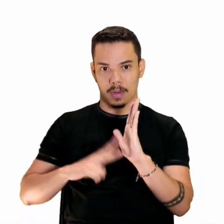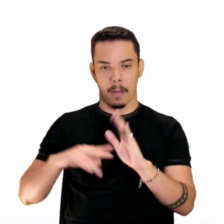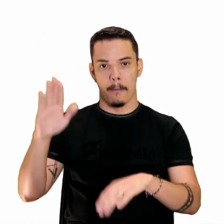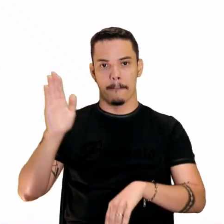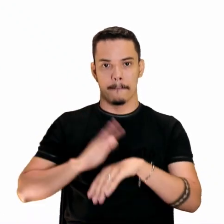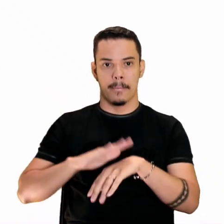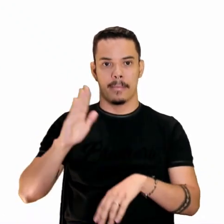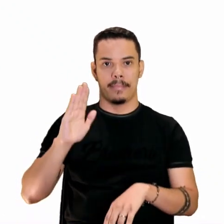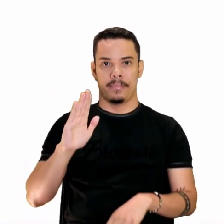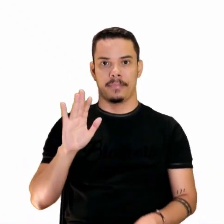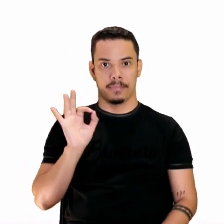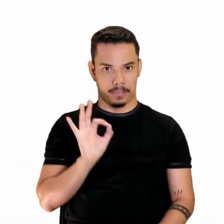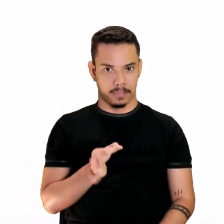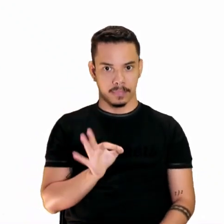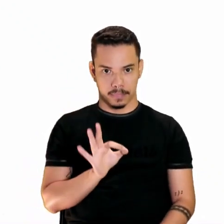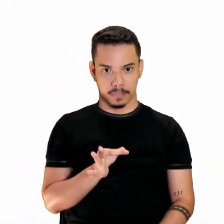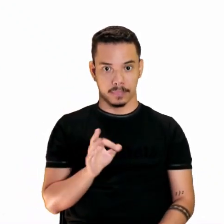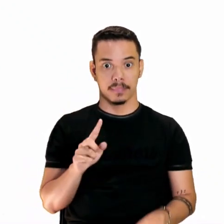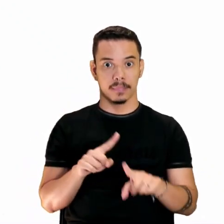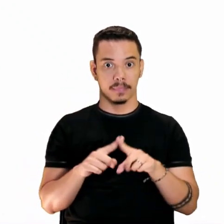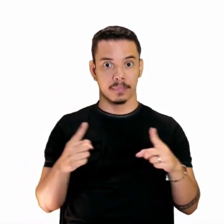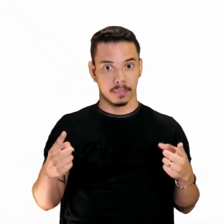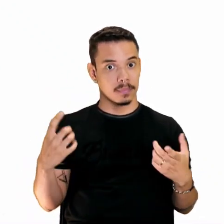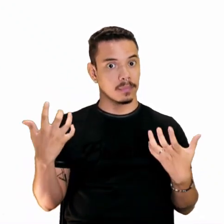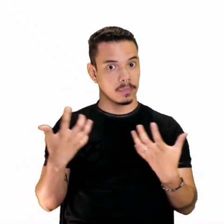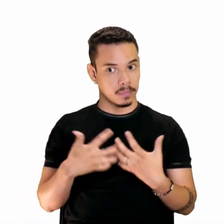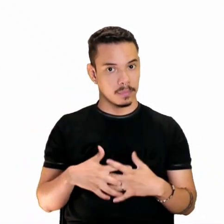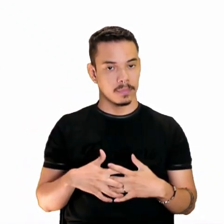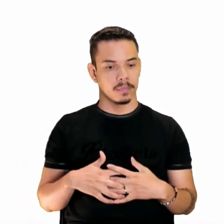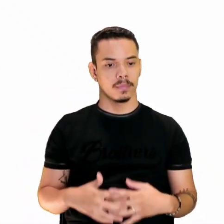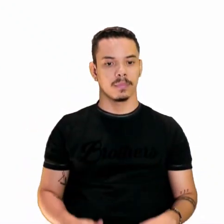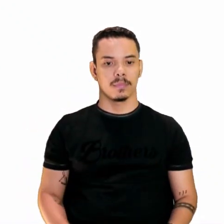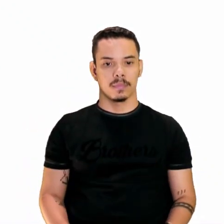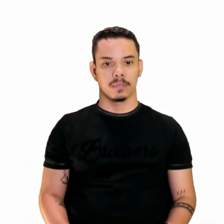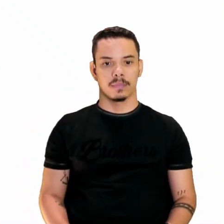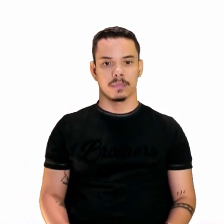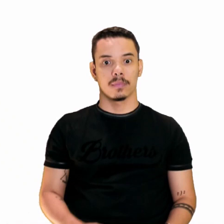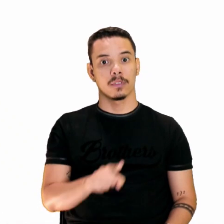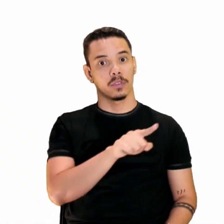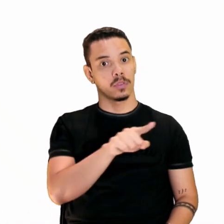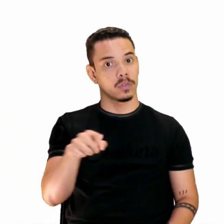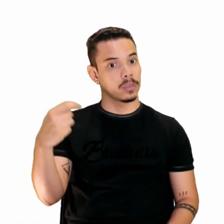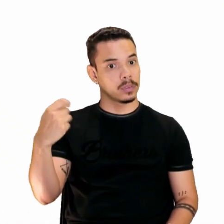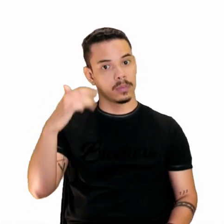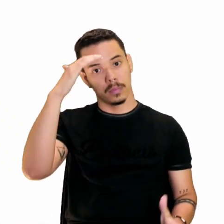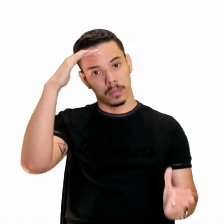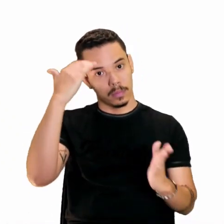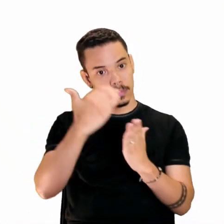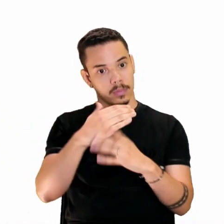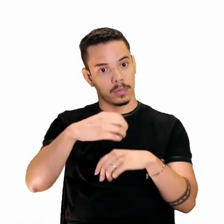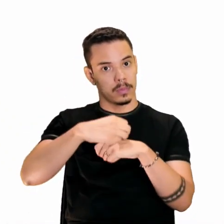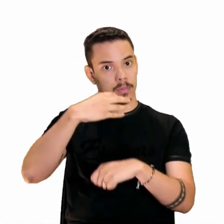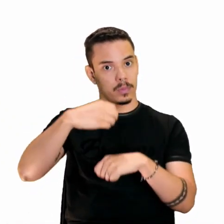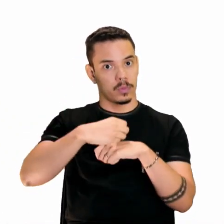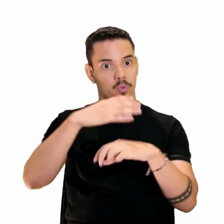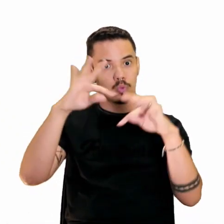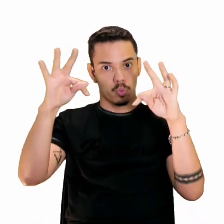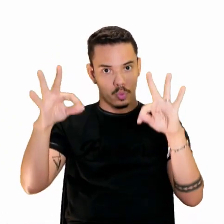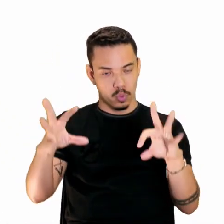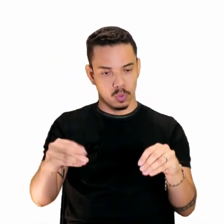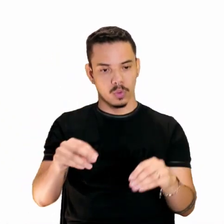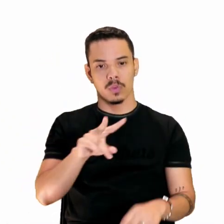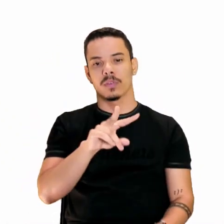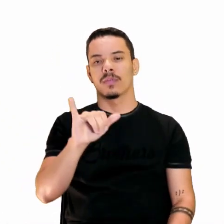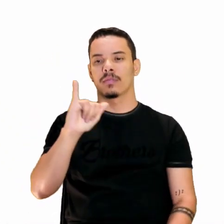mais. Gente, é um clichê, mas que funciona. Se você seguiu o a gente tá passando nesse bizu, ah, menino, você vai